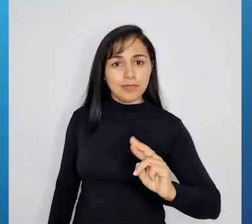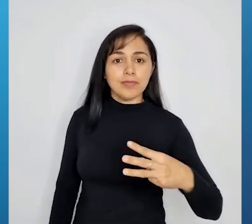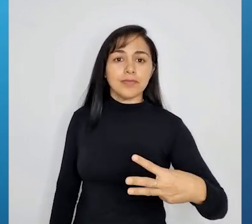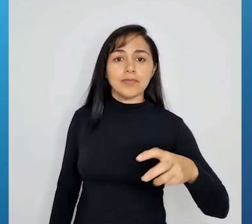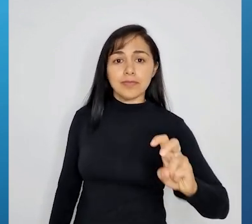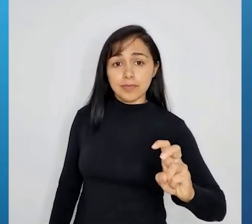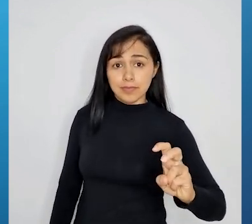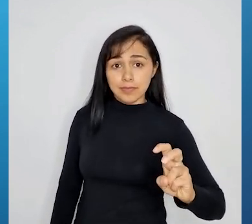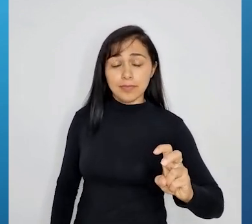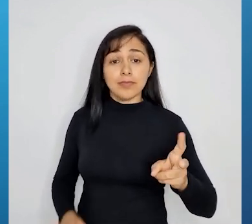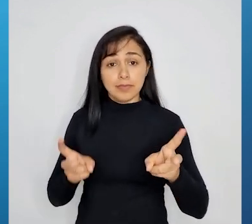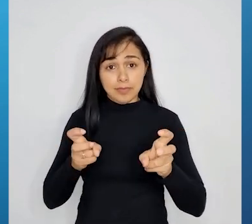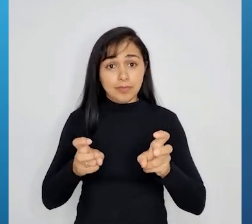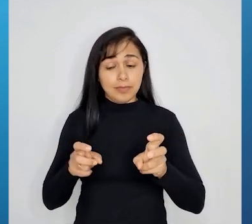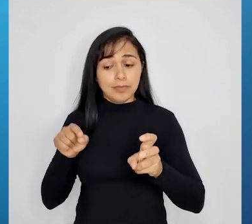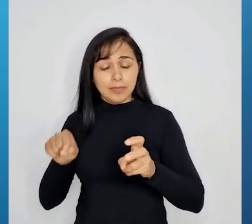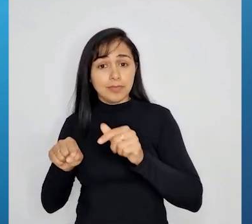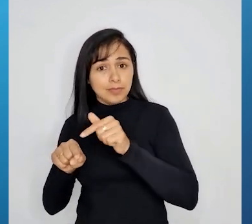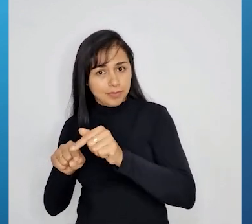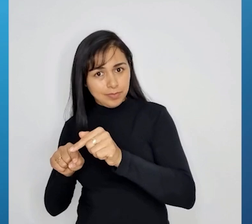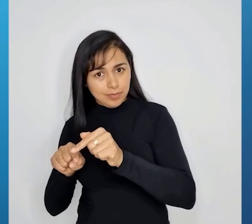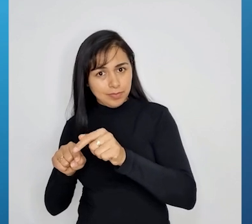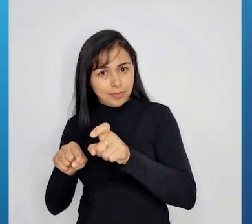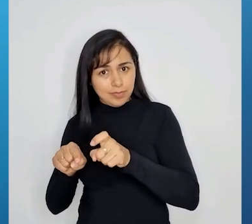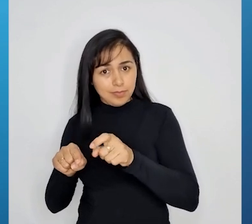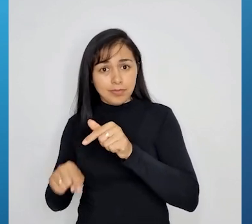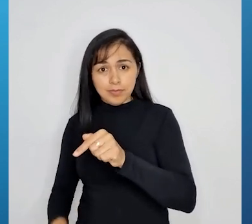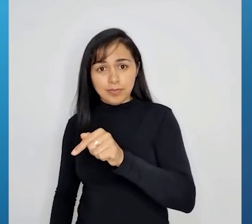Esse 7 que está multiplicando passa dividindo.